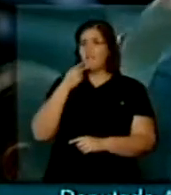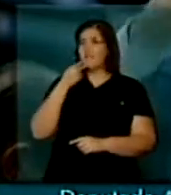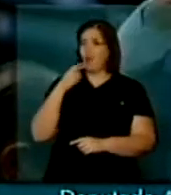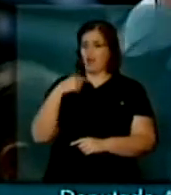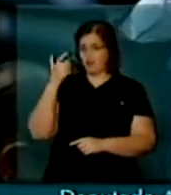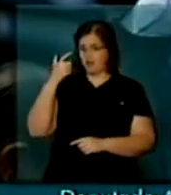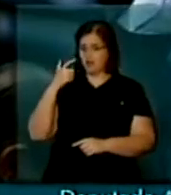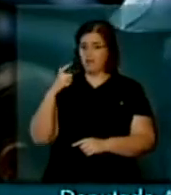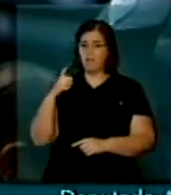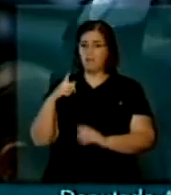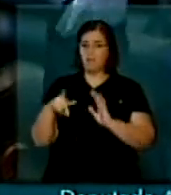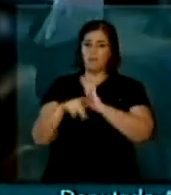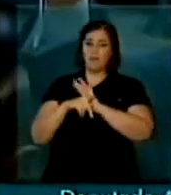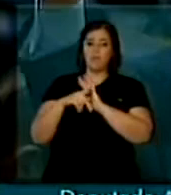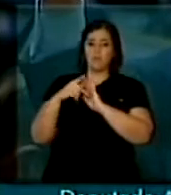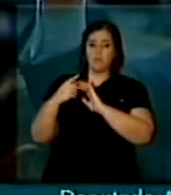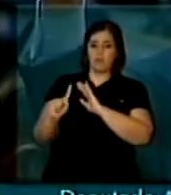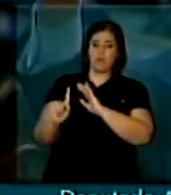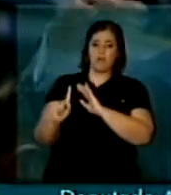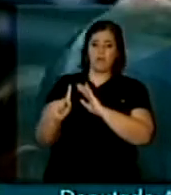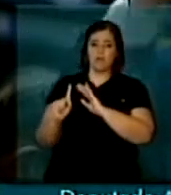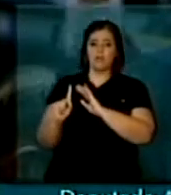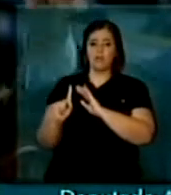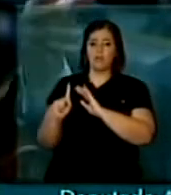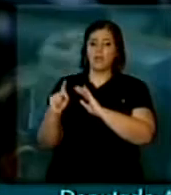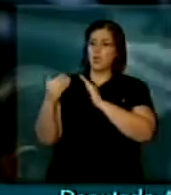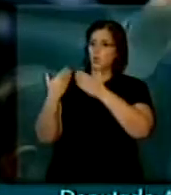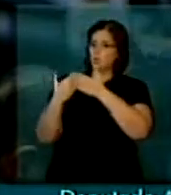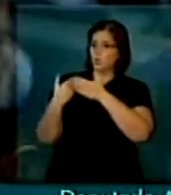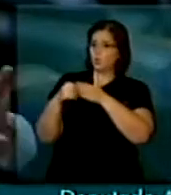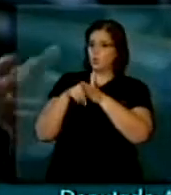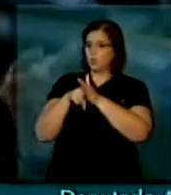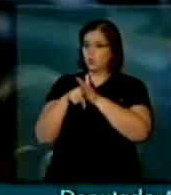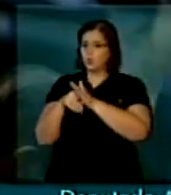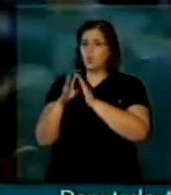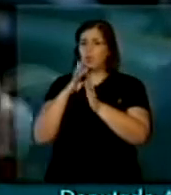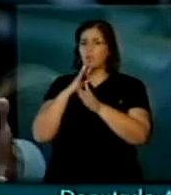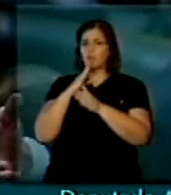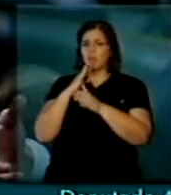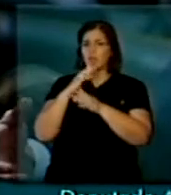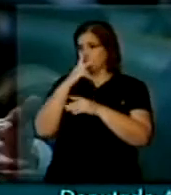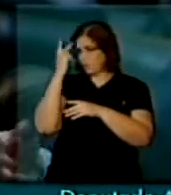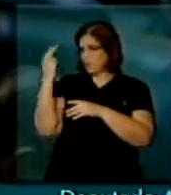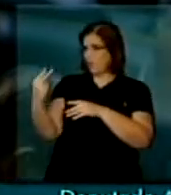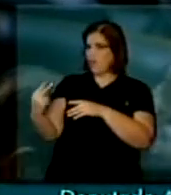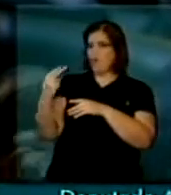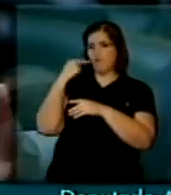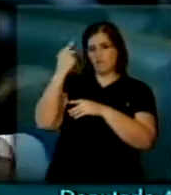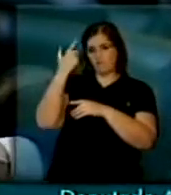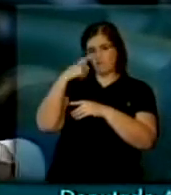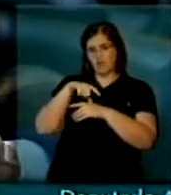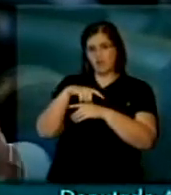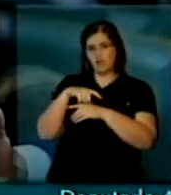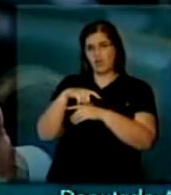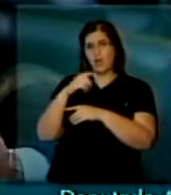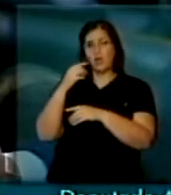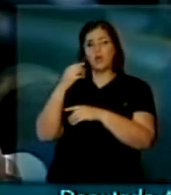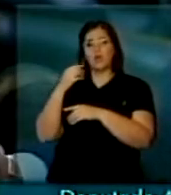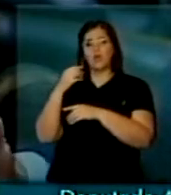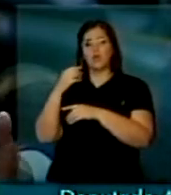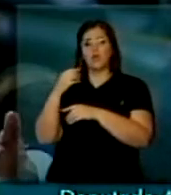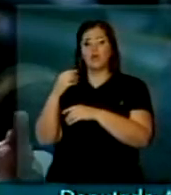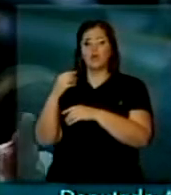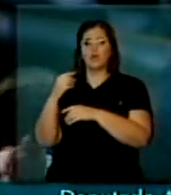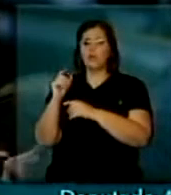seus estudos, do seu conhecimento, das suas convicções políticas, como essa, da